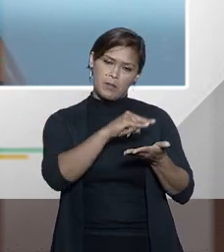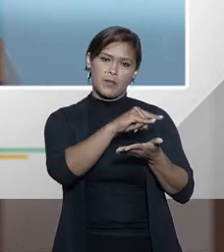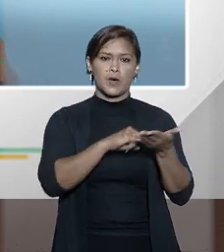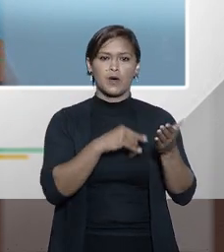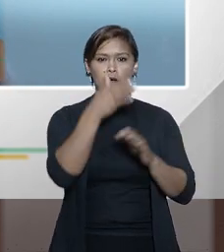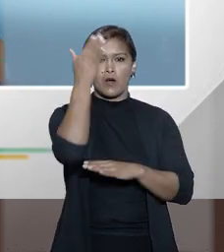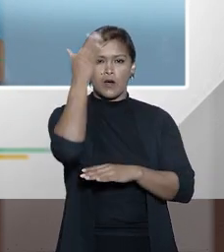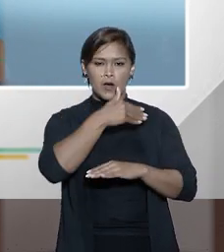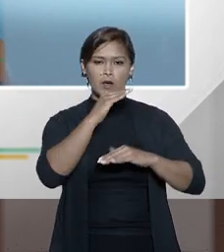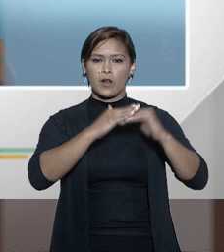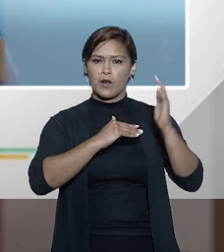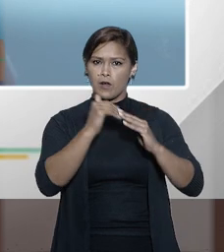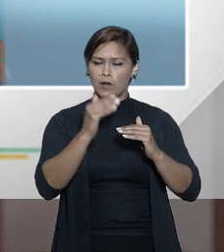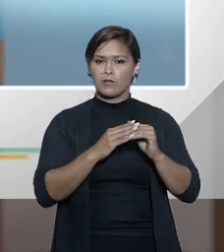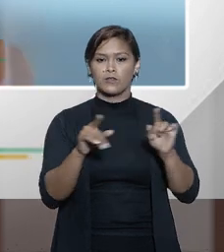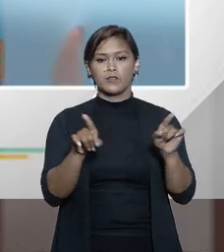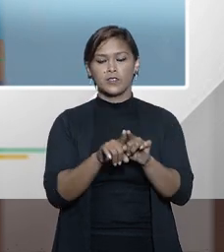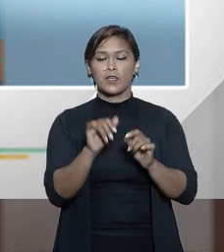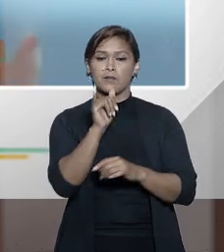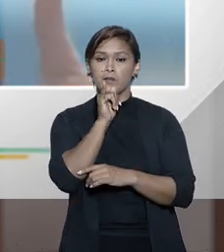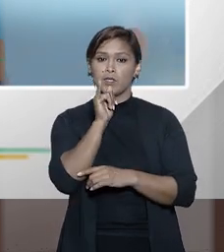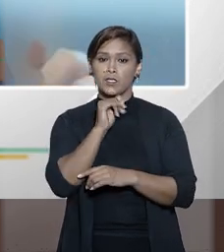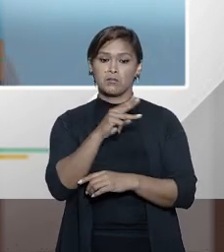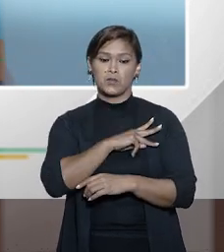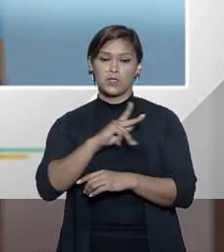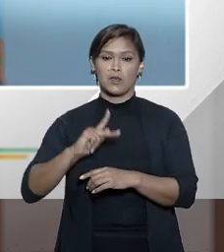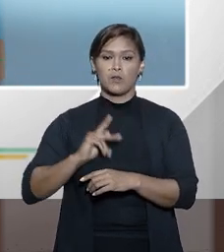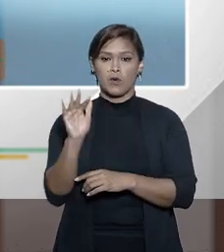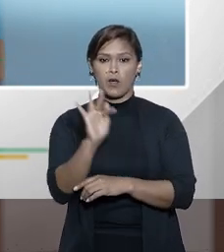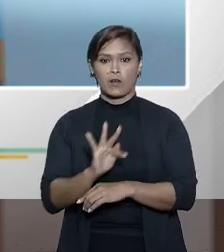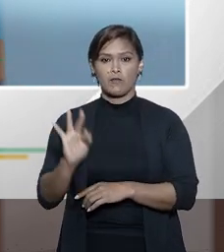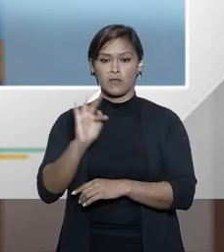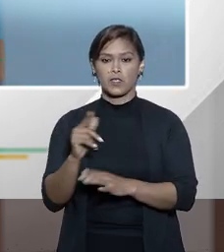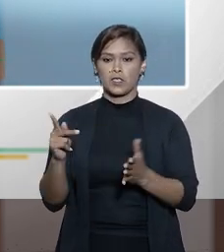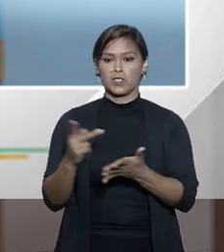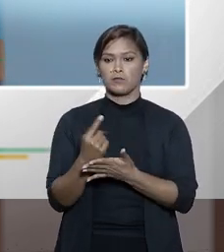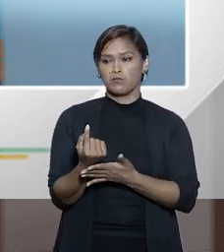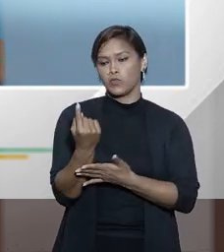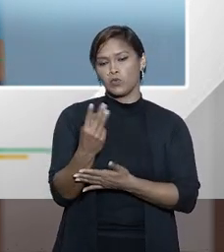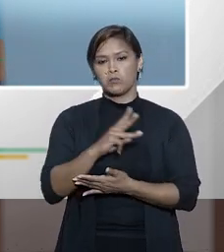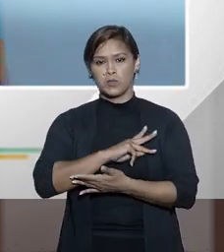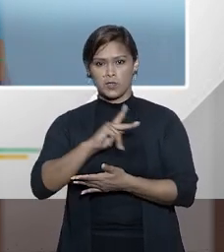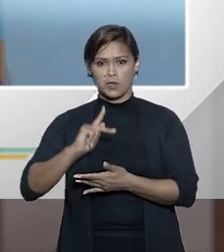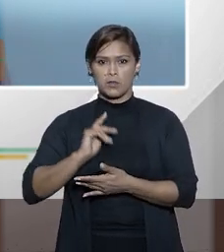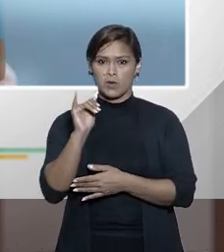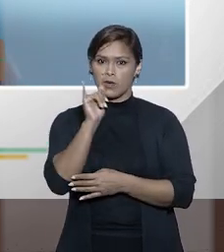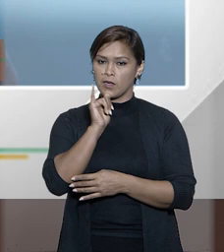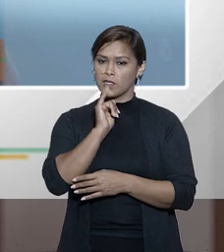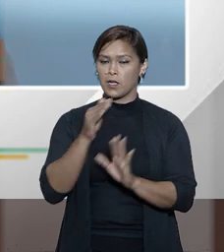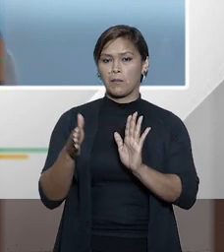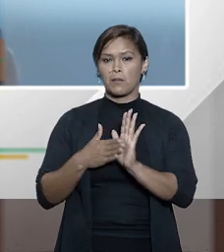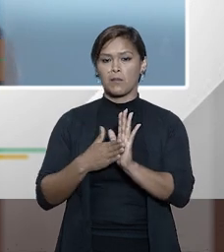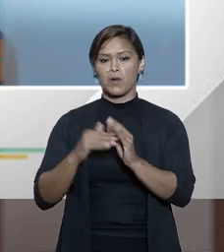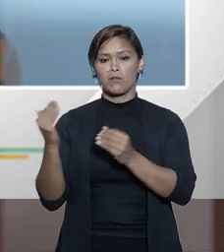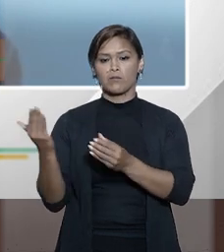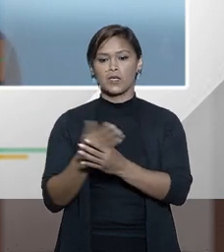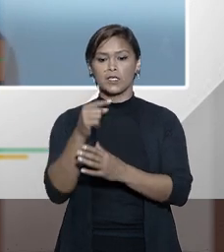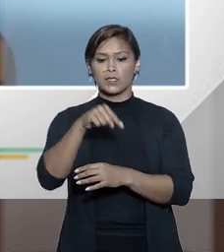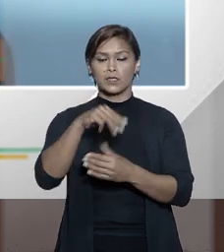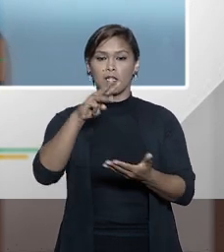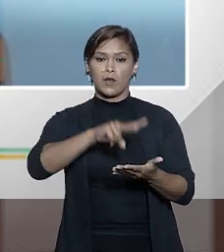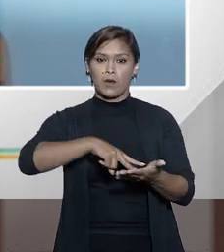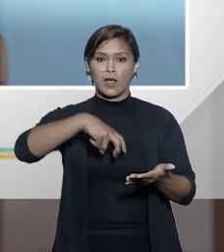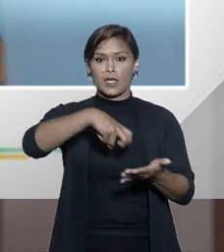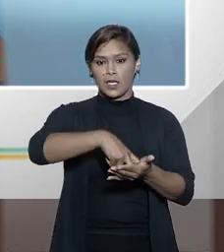para a produção de provas e aí por exemplo o Ministério Público Federal se fosse um caso do Ministério Público Federal proporia uma ação aqui